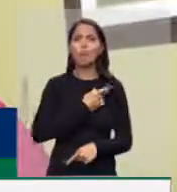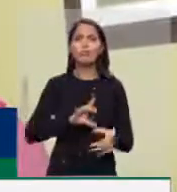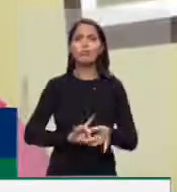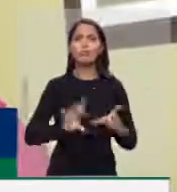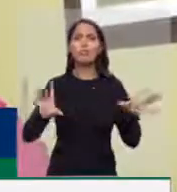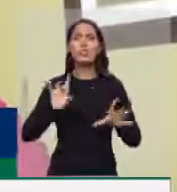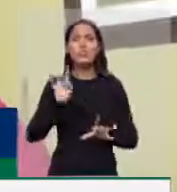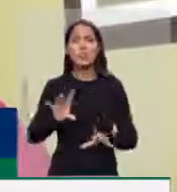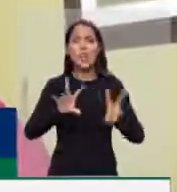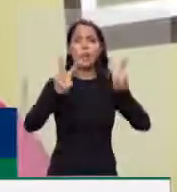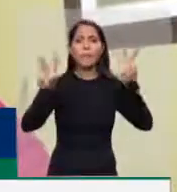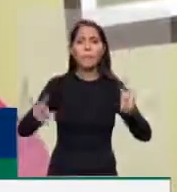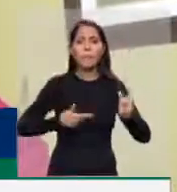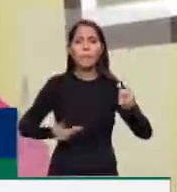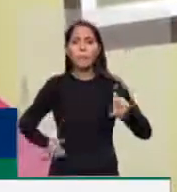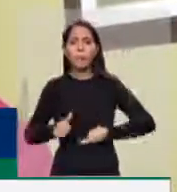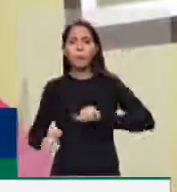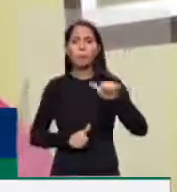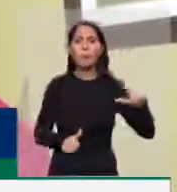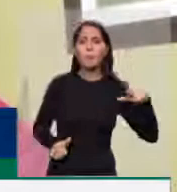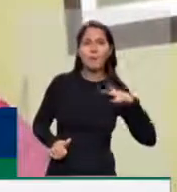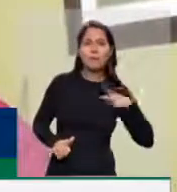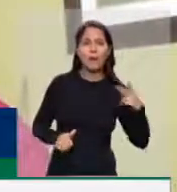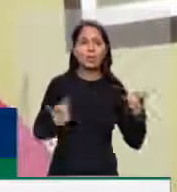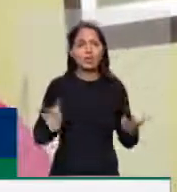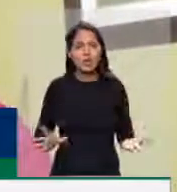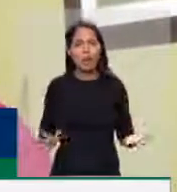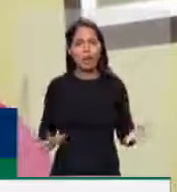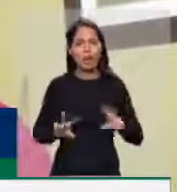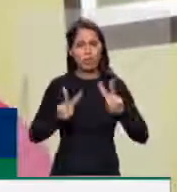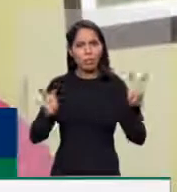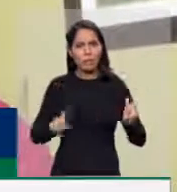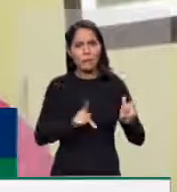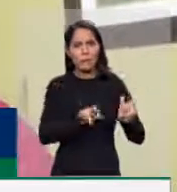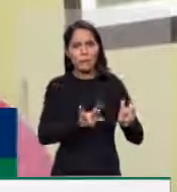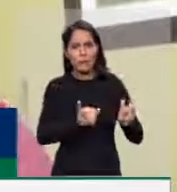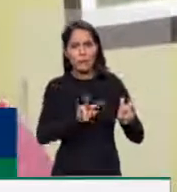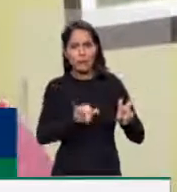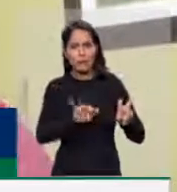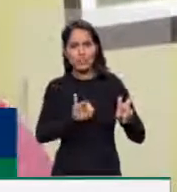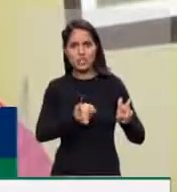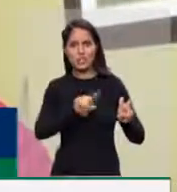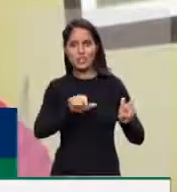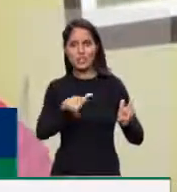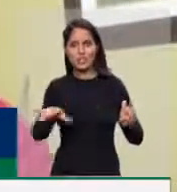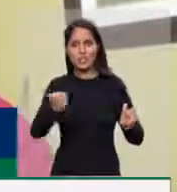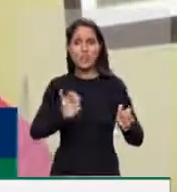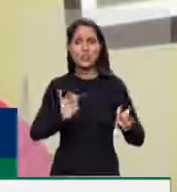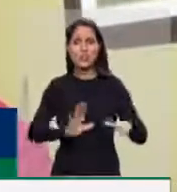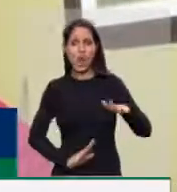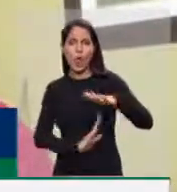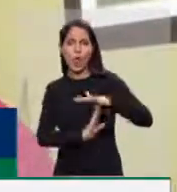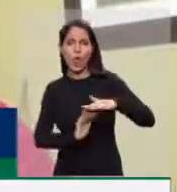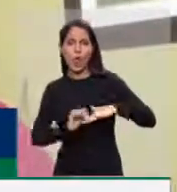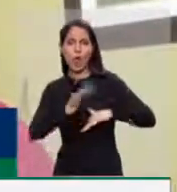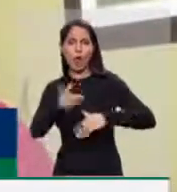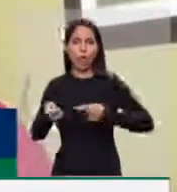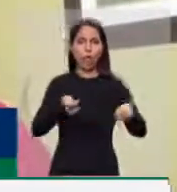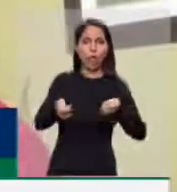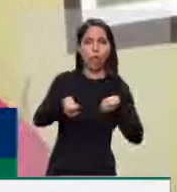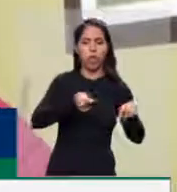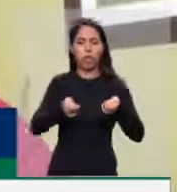fala em privatização, que só fala em controle do testo de gasto e que só fala em medidas que venham a